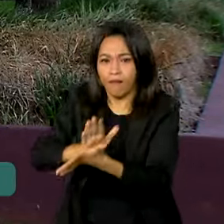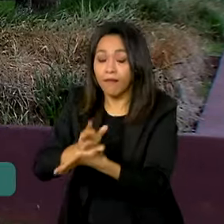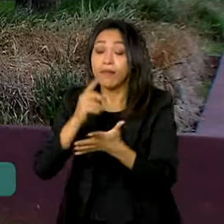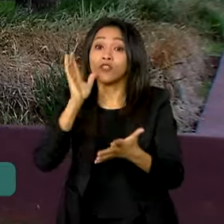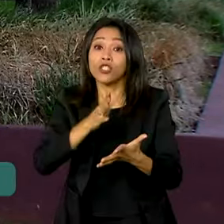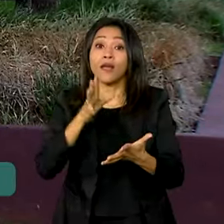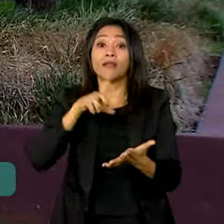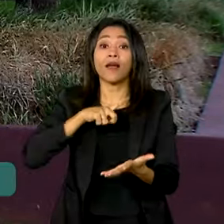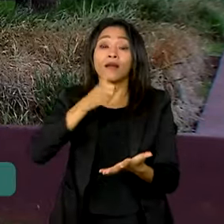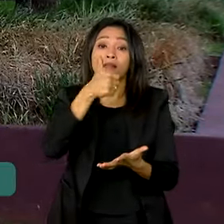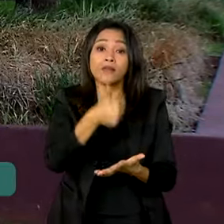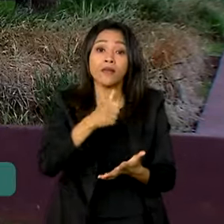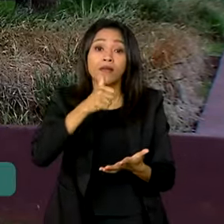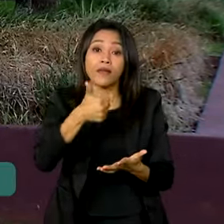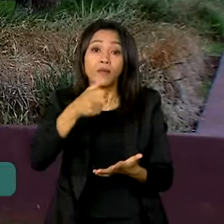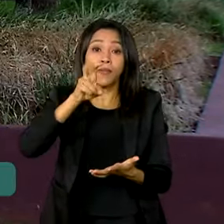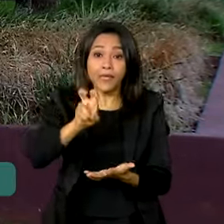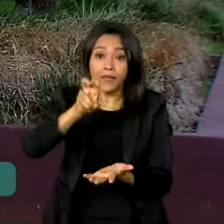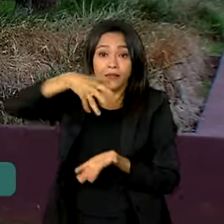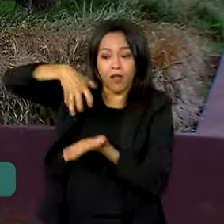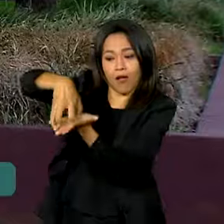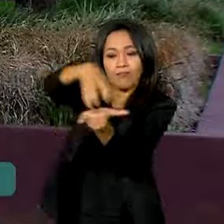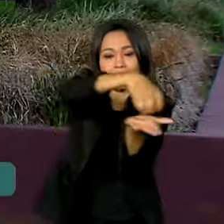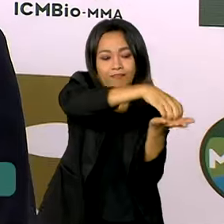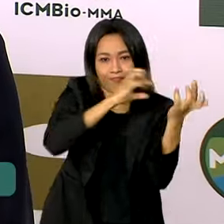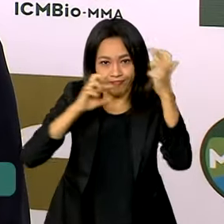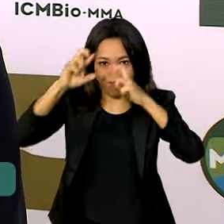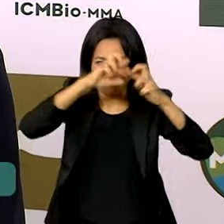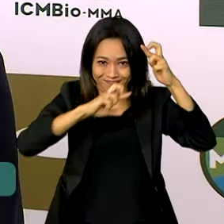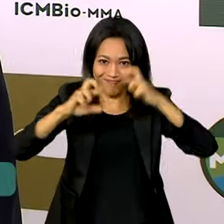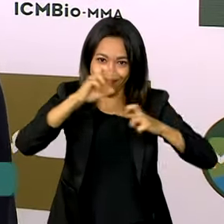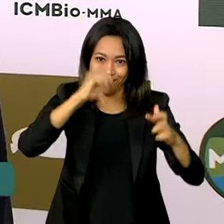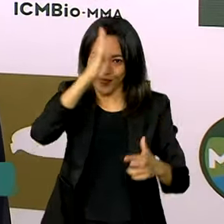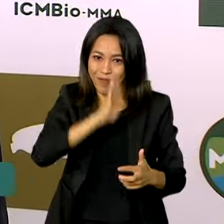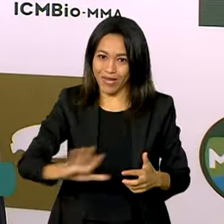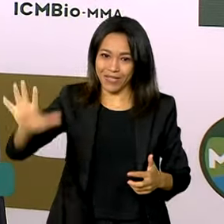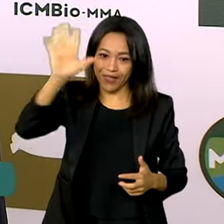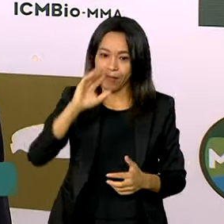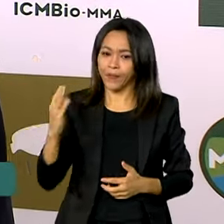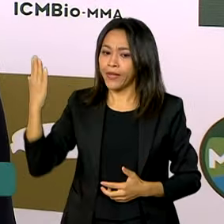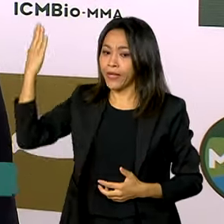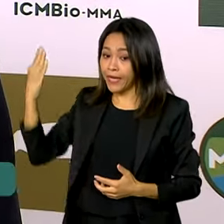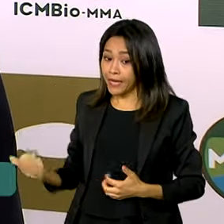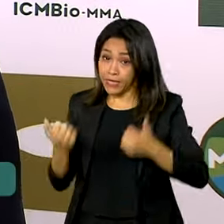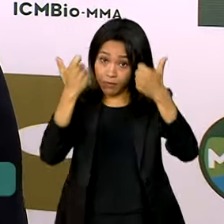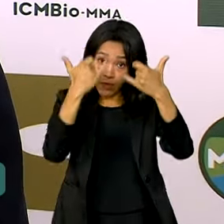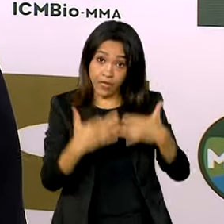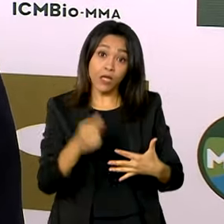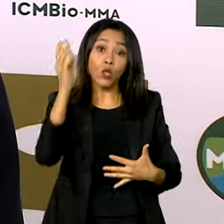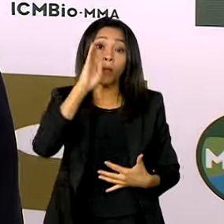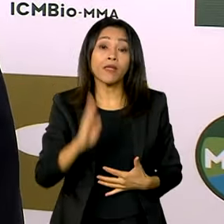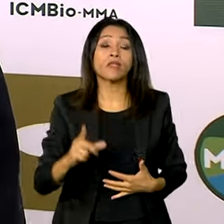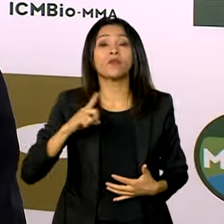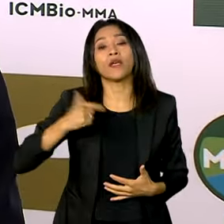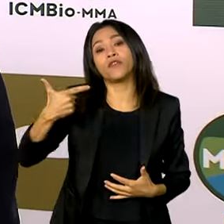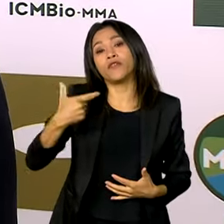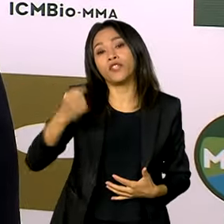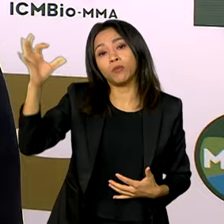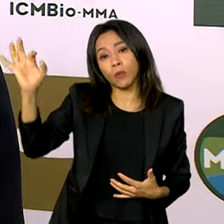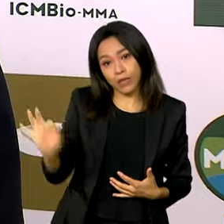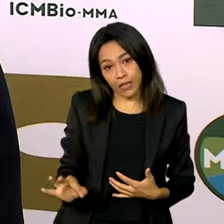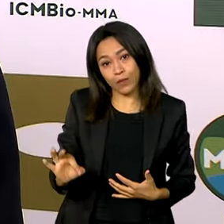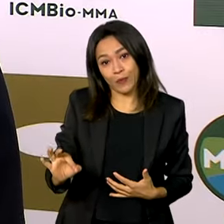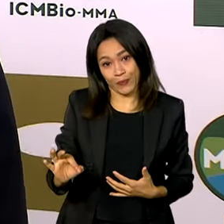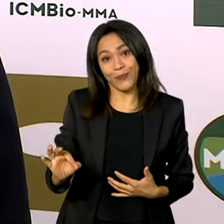115 unidades de conservação federais. O Brasil tem 20% de todas as espécies vivas do planeta.